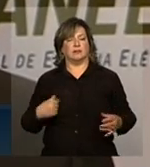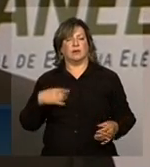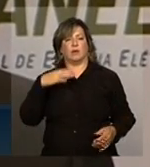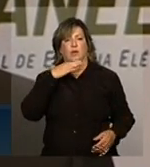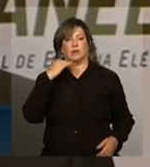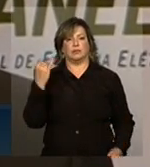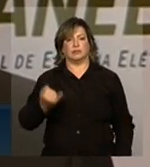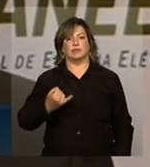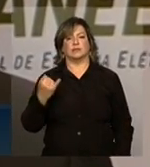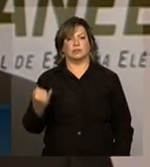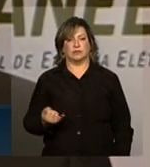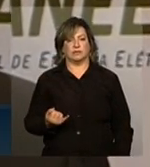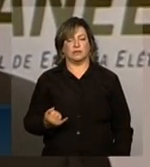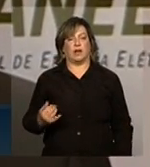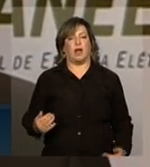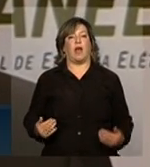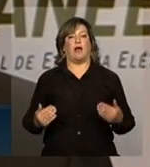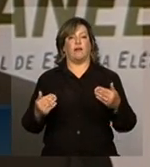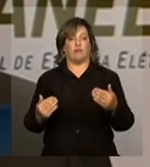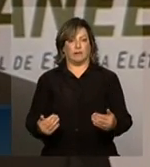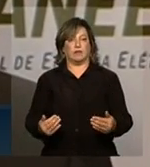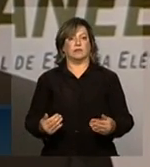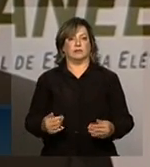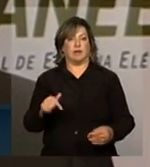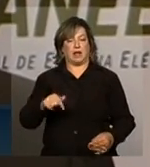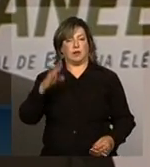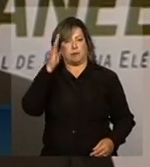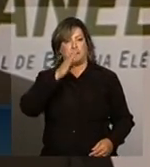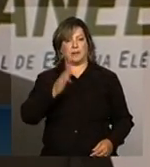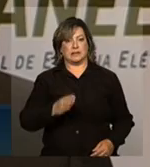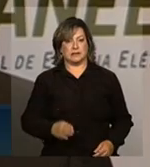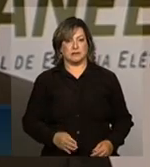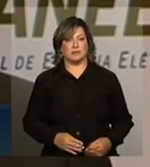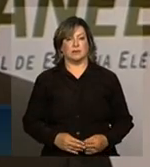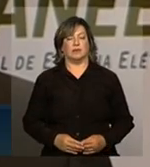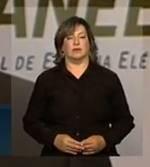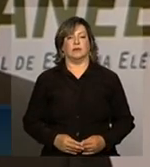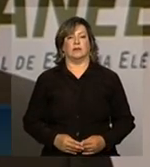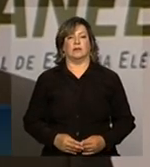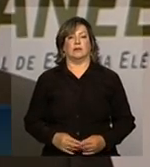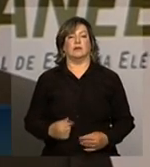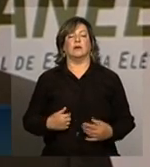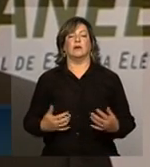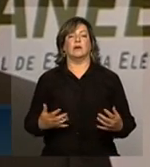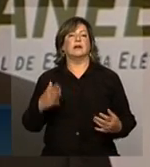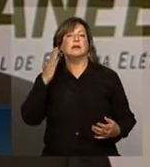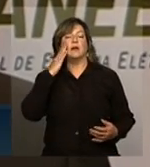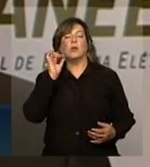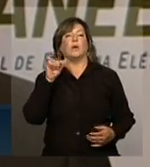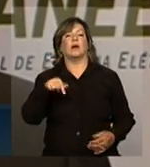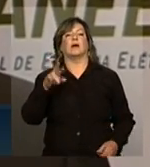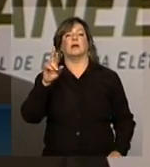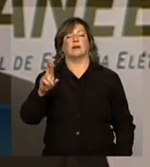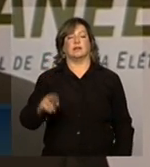de avanço da State Grid no Brasil. o que isso representa